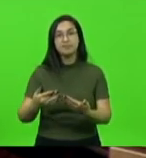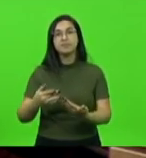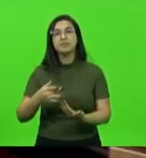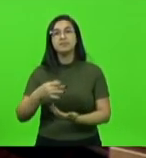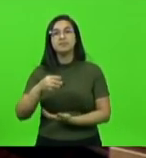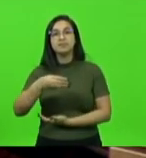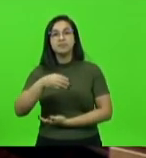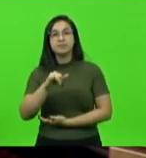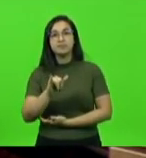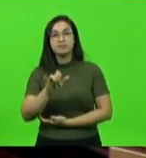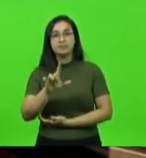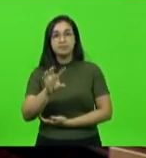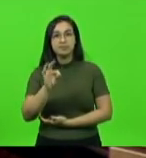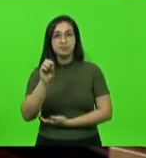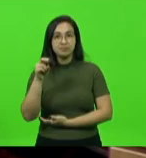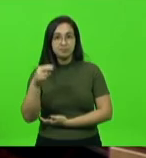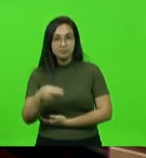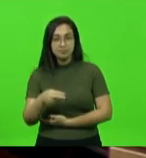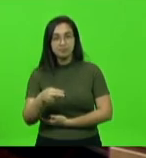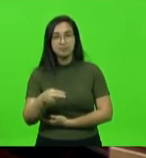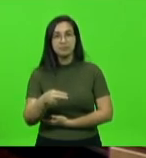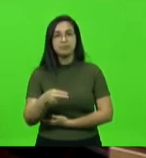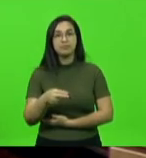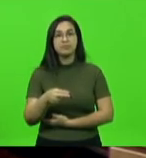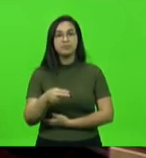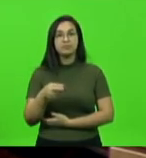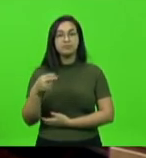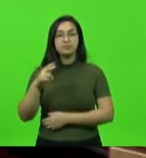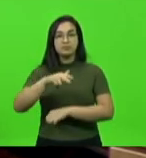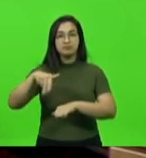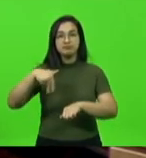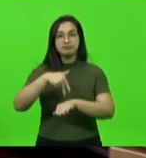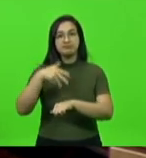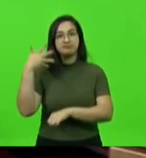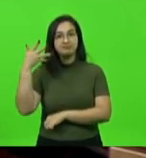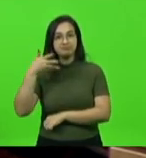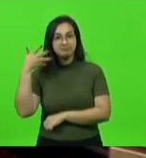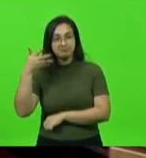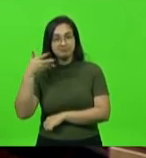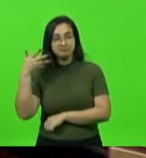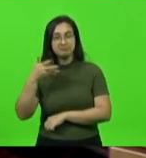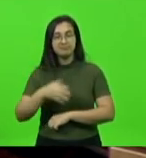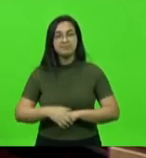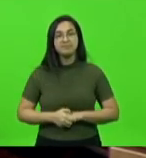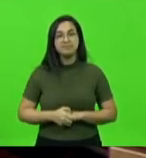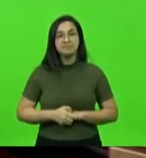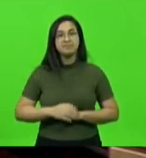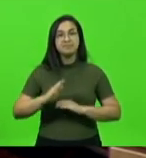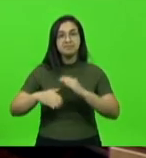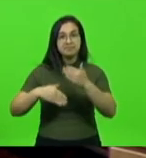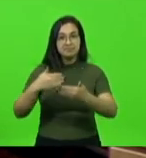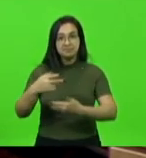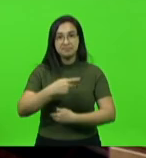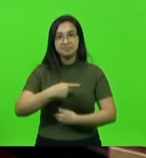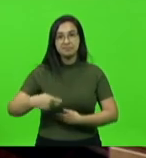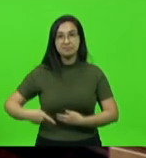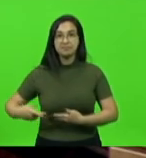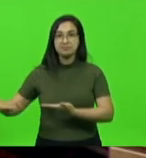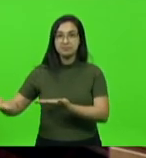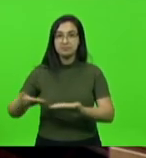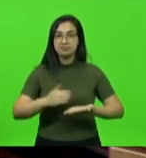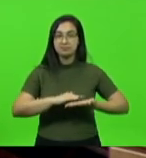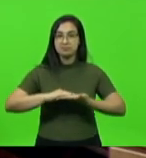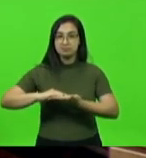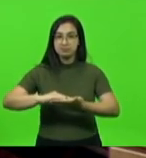de autor do requerimento que ensejou a presente sessão, fez o uso da palavra. Na sequência, o presidente convidou o mestre de cerimônias para